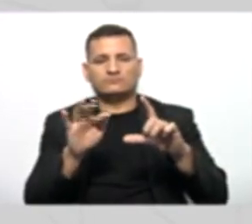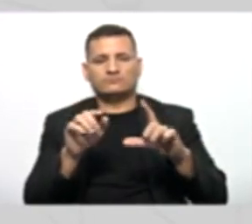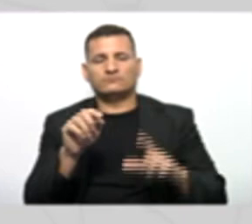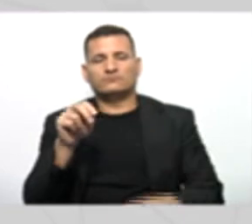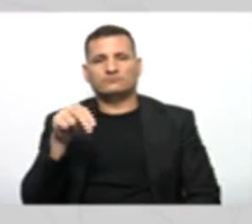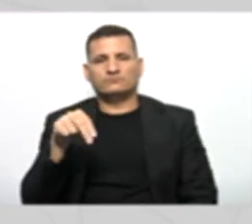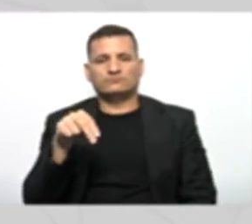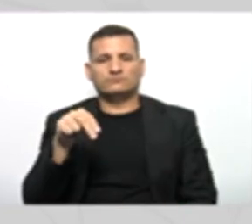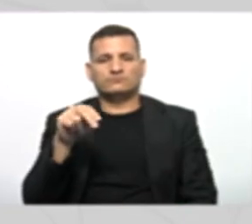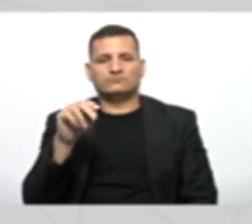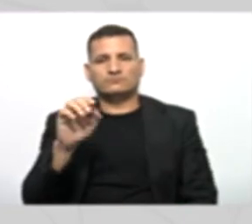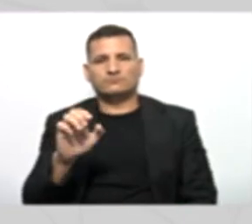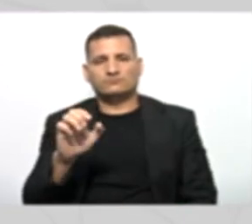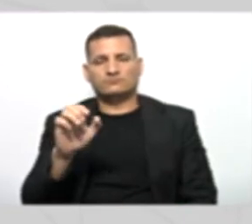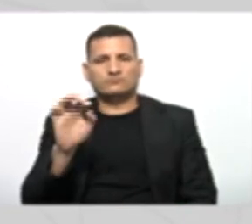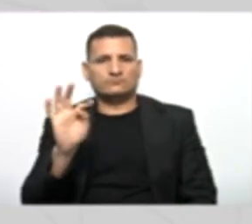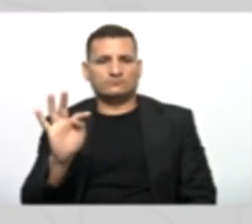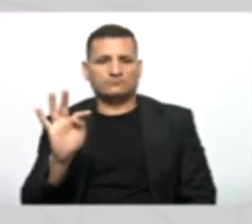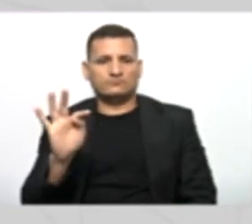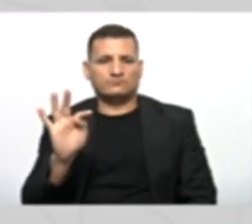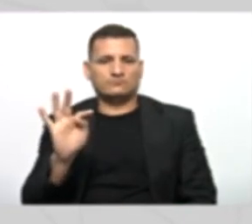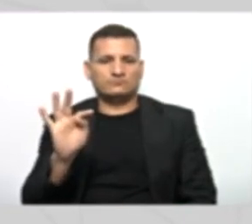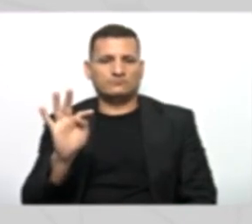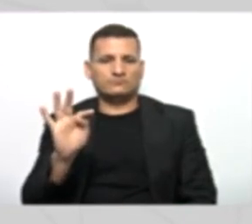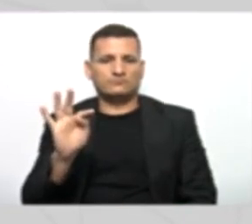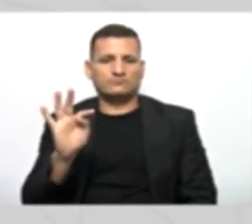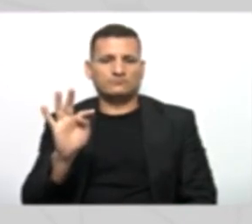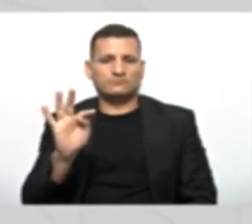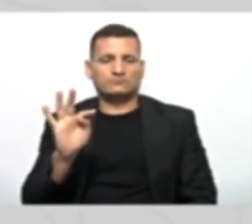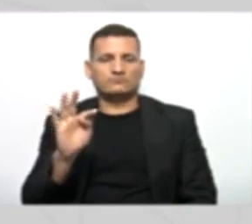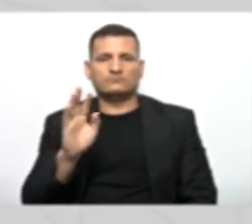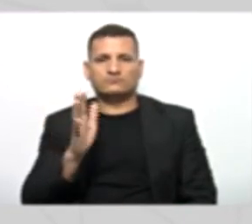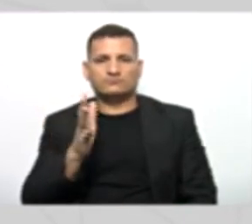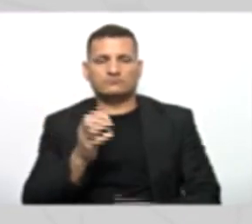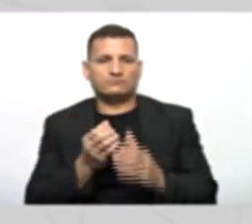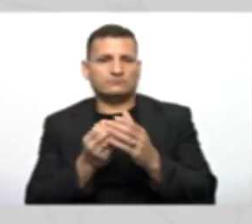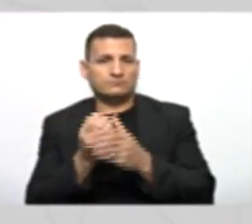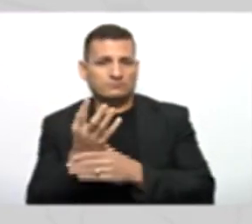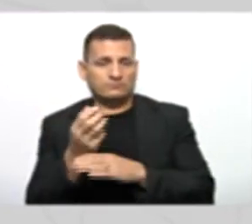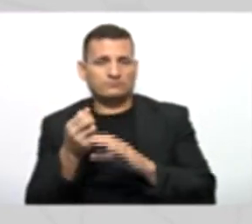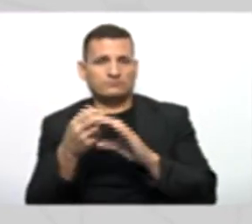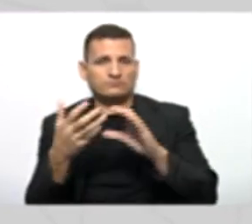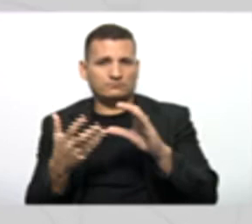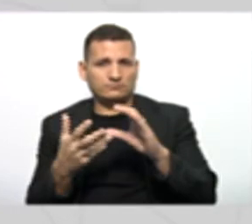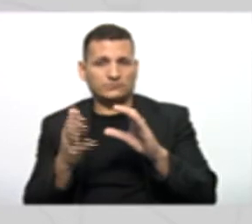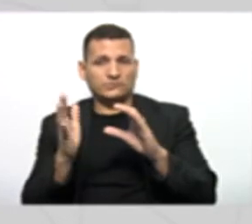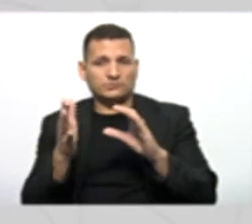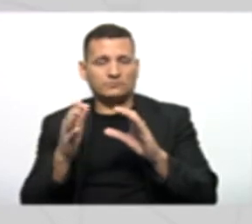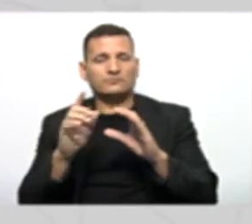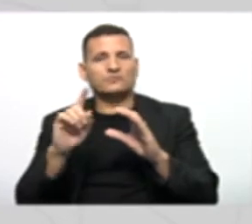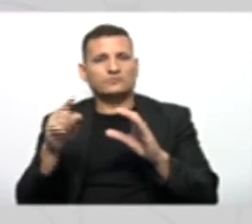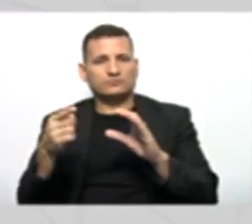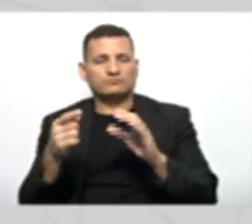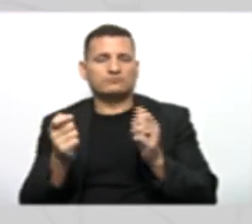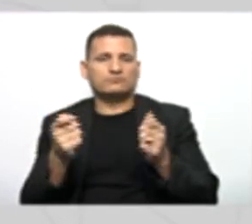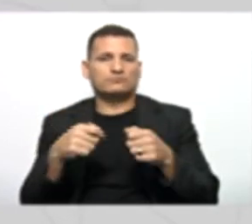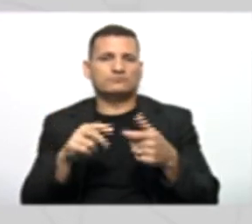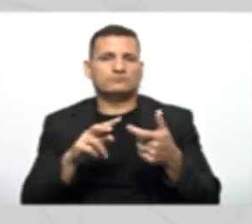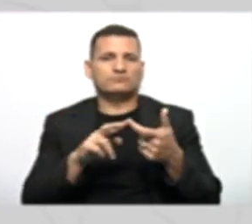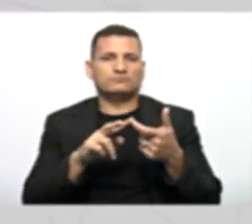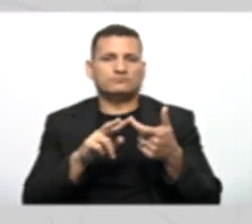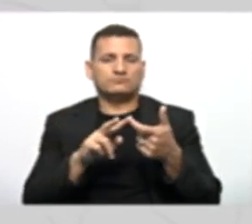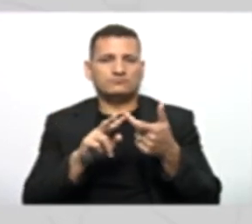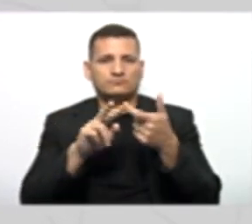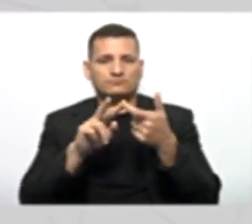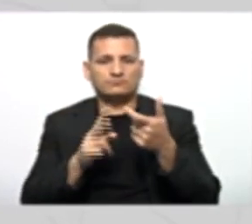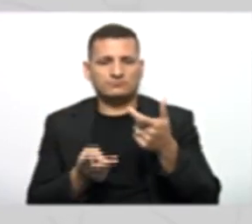Endereço E telefone Depois que você Criar esses atributos Eu vou poder dar Então é assim Que vai funcionar Essa